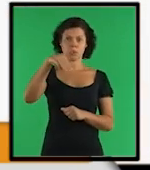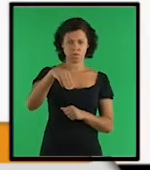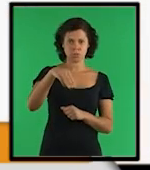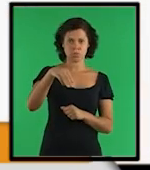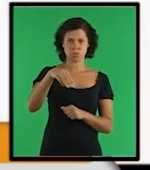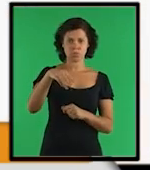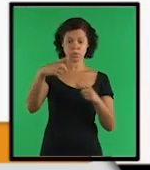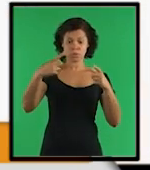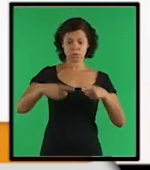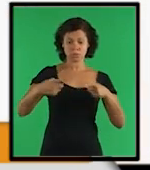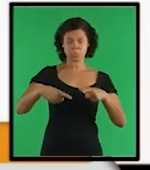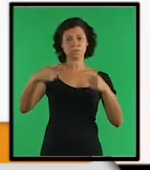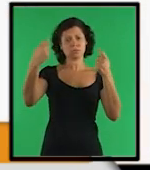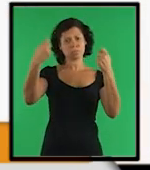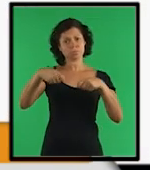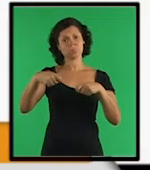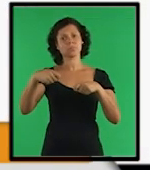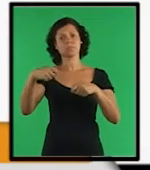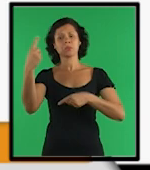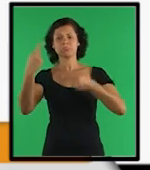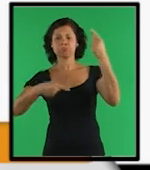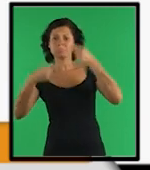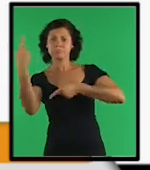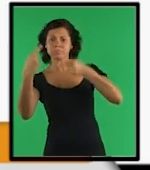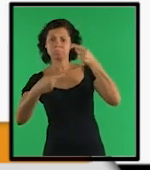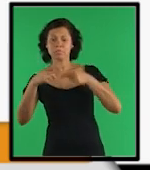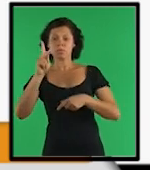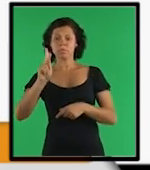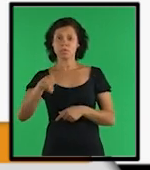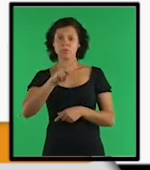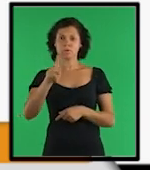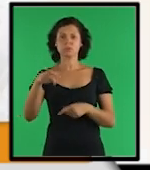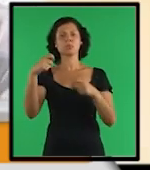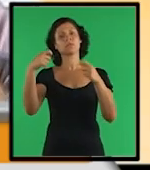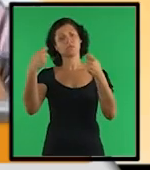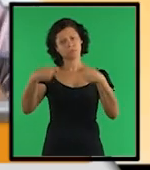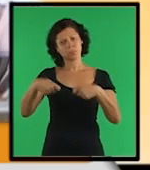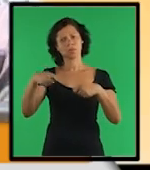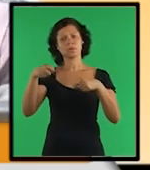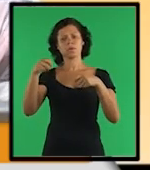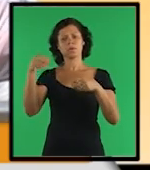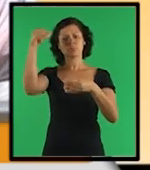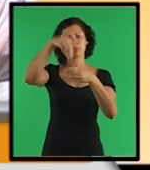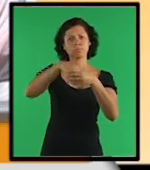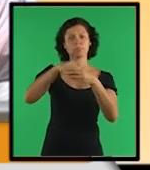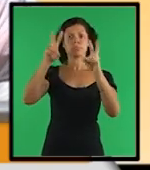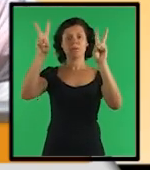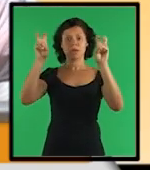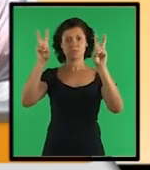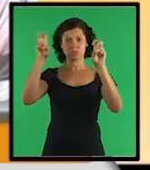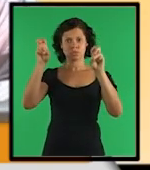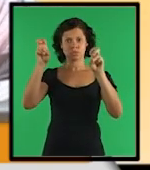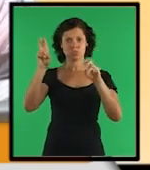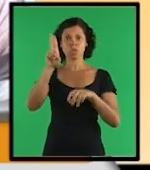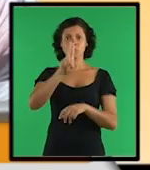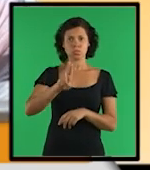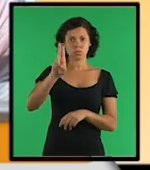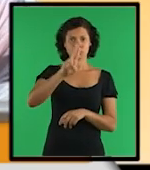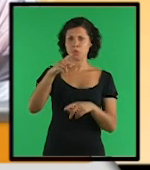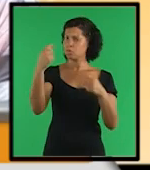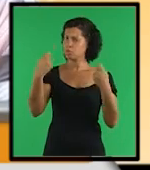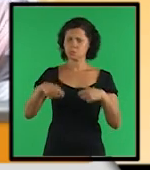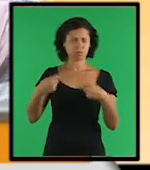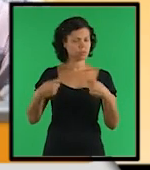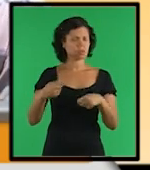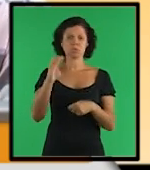discussões, onde o professor pode estar trabalhando temas polêmicos. Esta ferramenta pode ser utilizada por duas ou